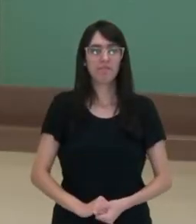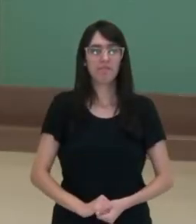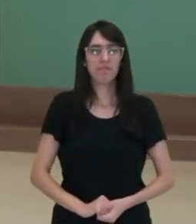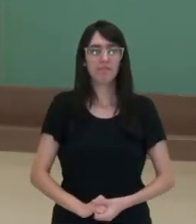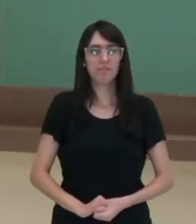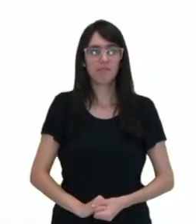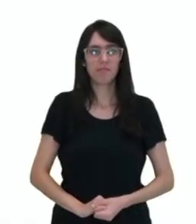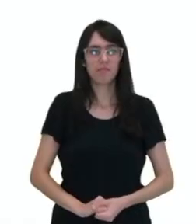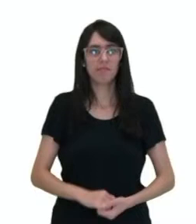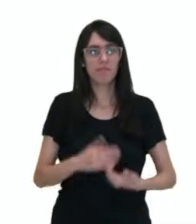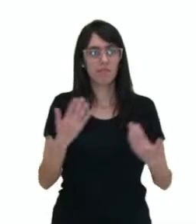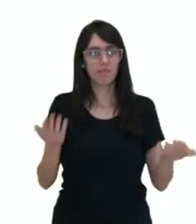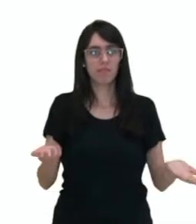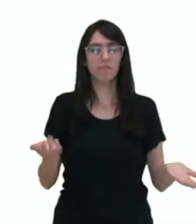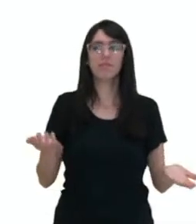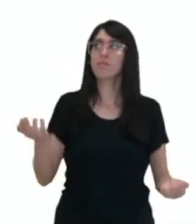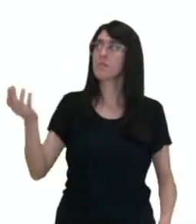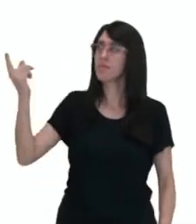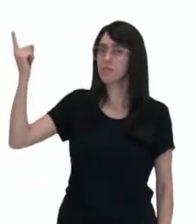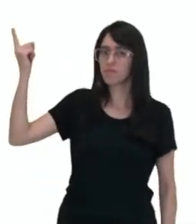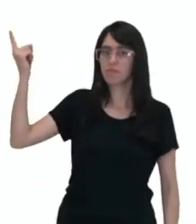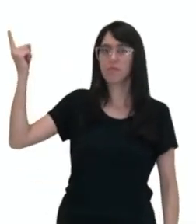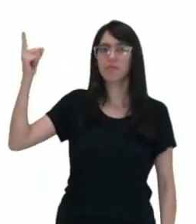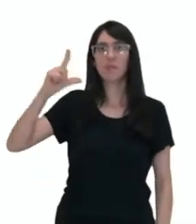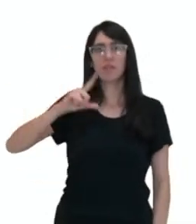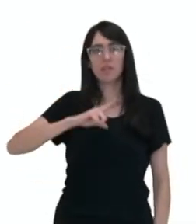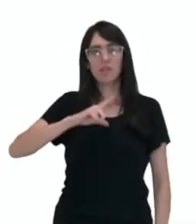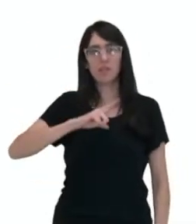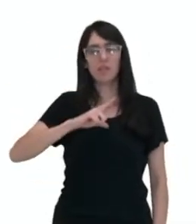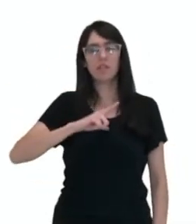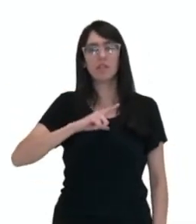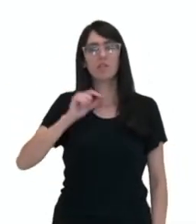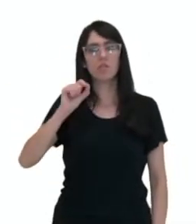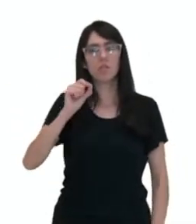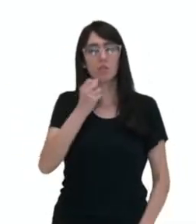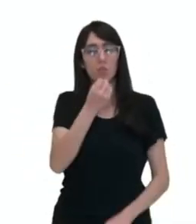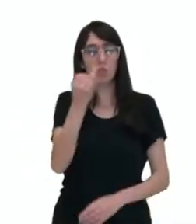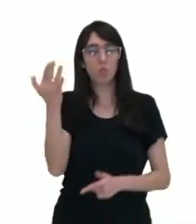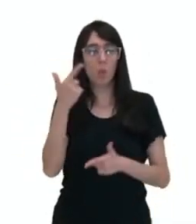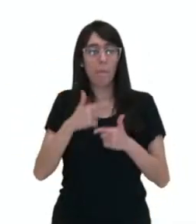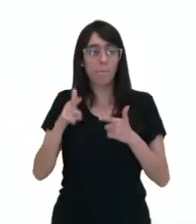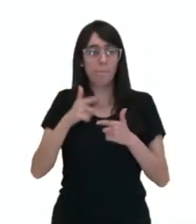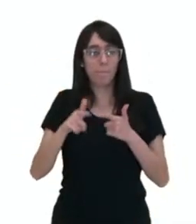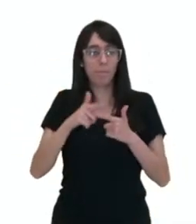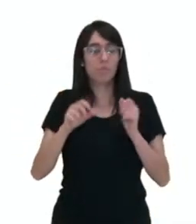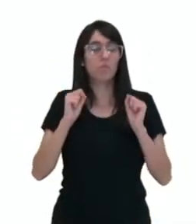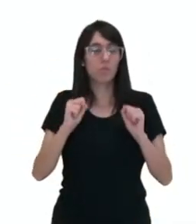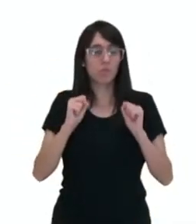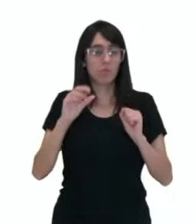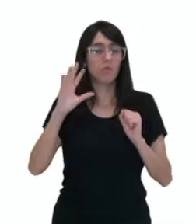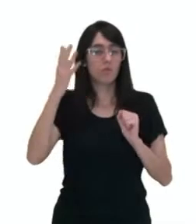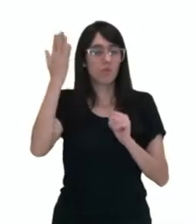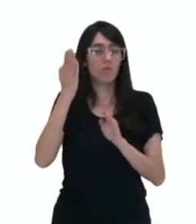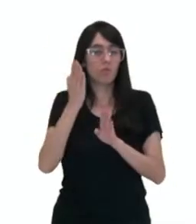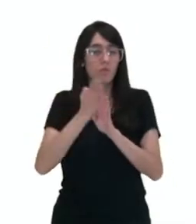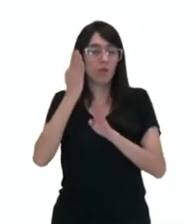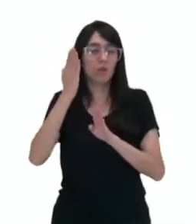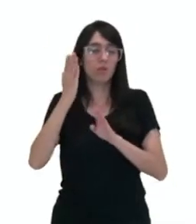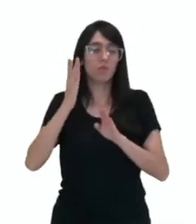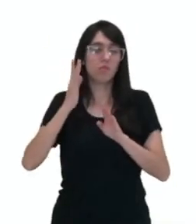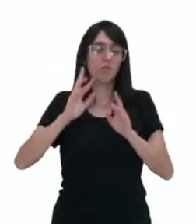Então aqui a gente tem alguns problemas que são gerados por desigualdades sociais.